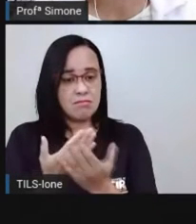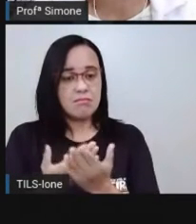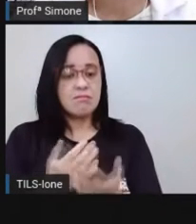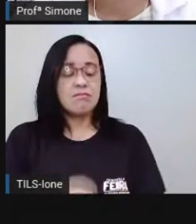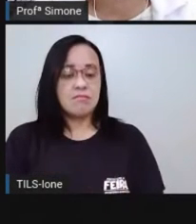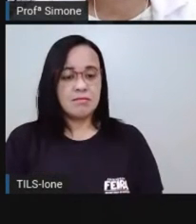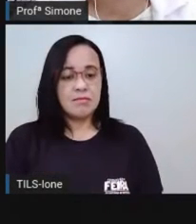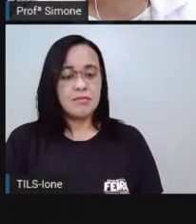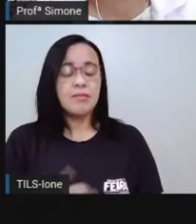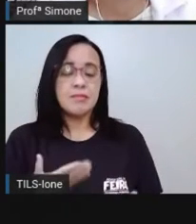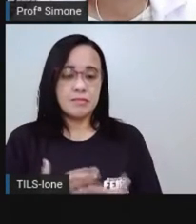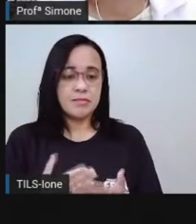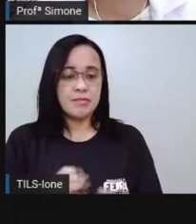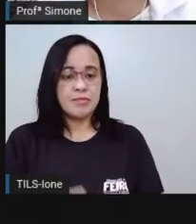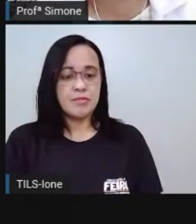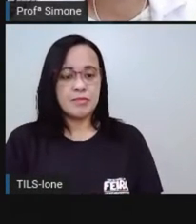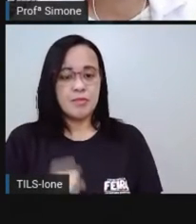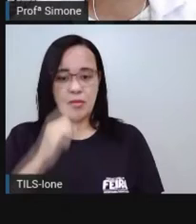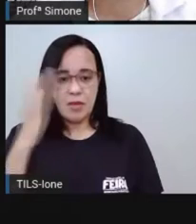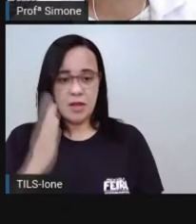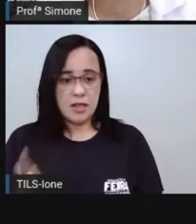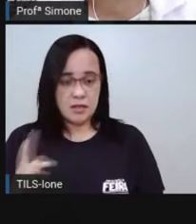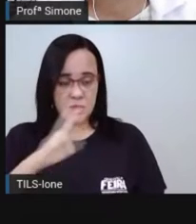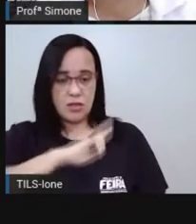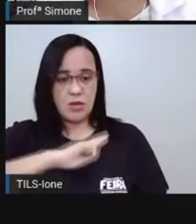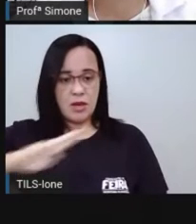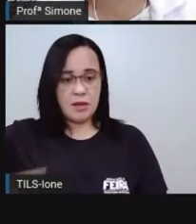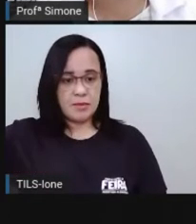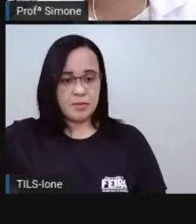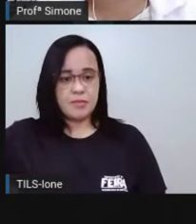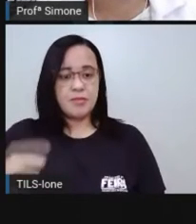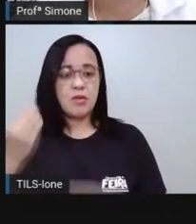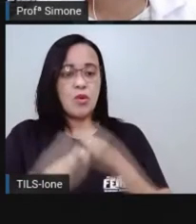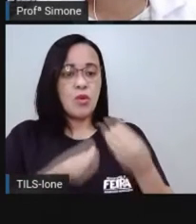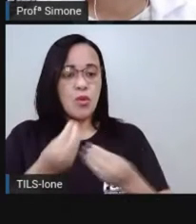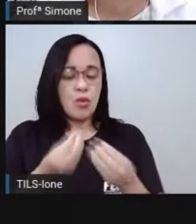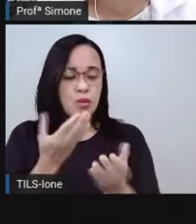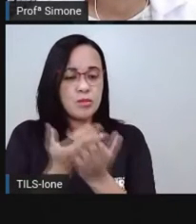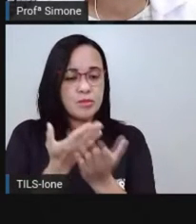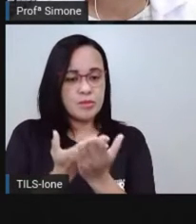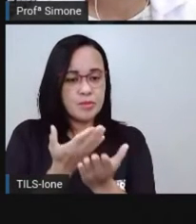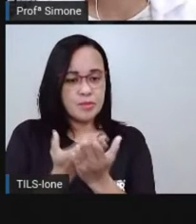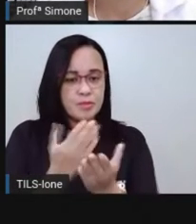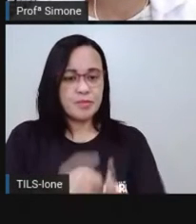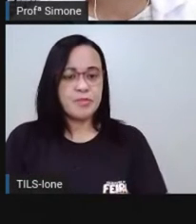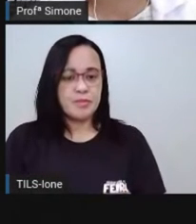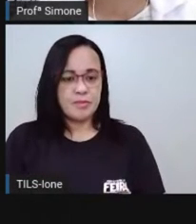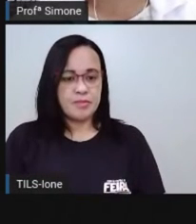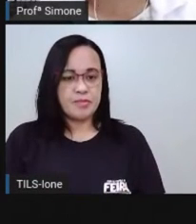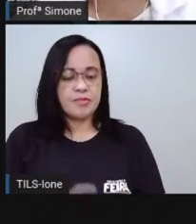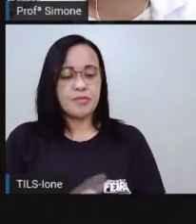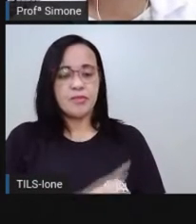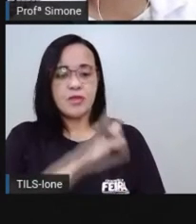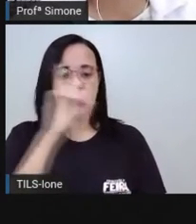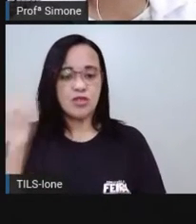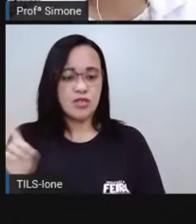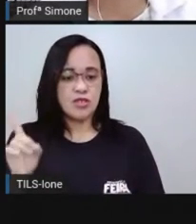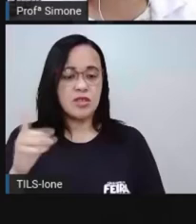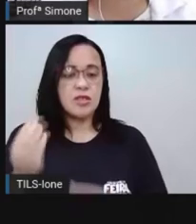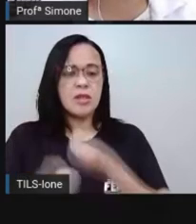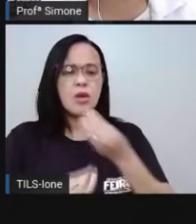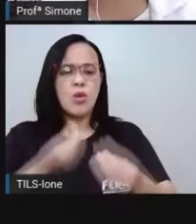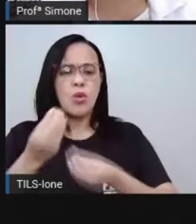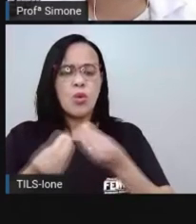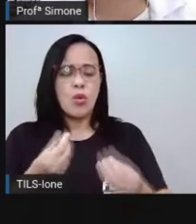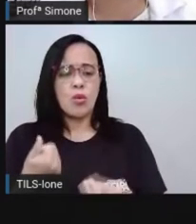Então, nessa aula sobre o Brasil Republicano, nós vamos estudar a data, o que foi